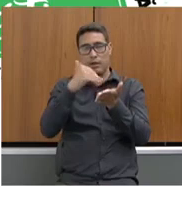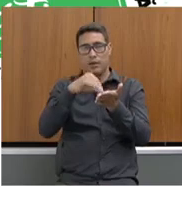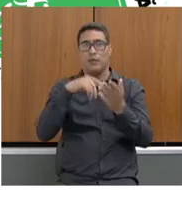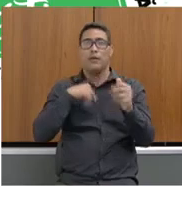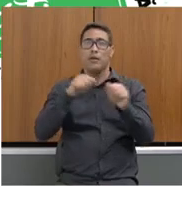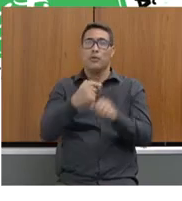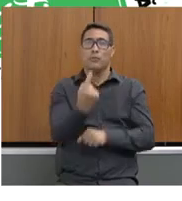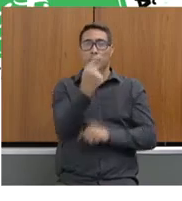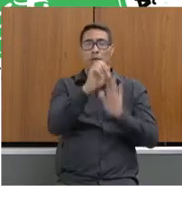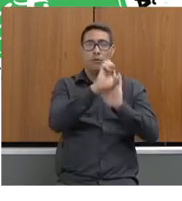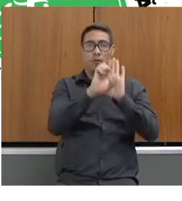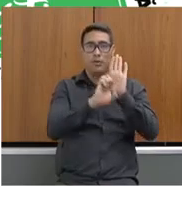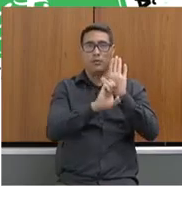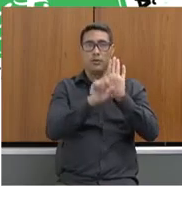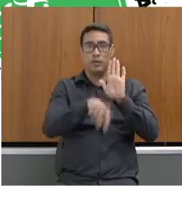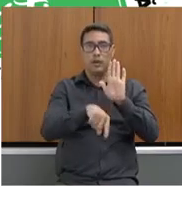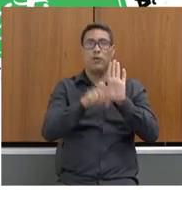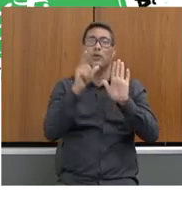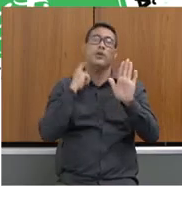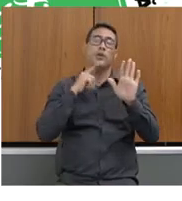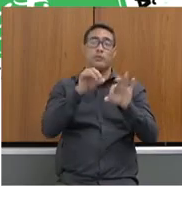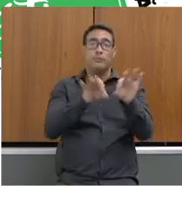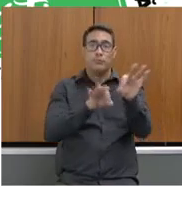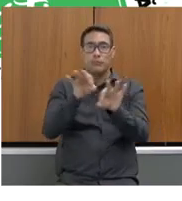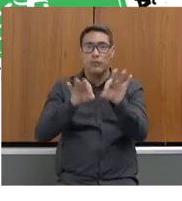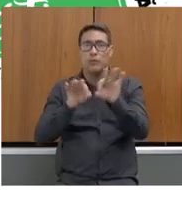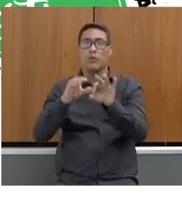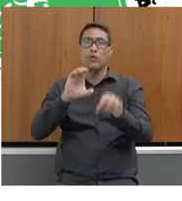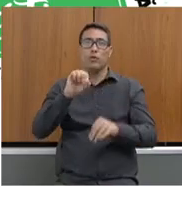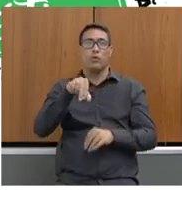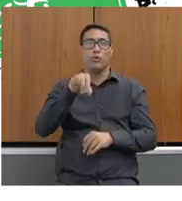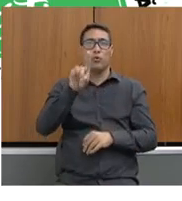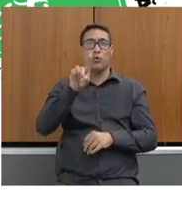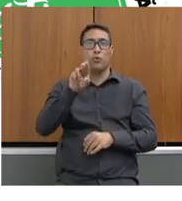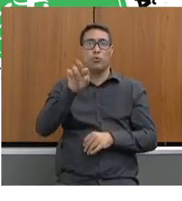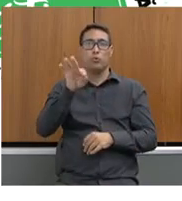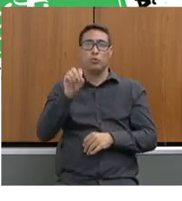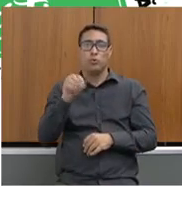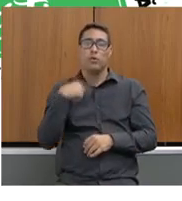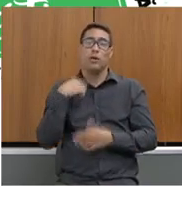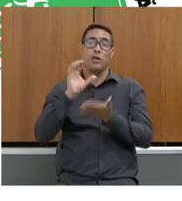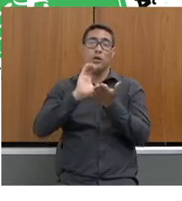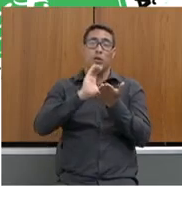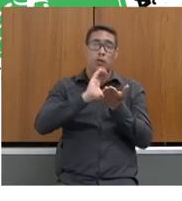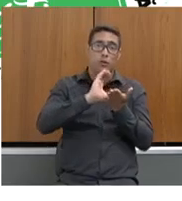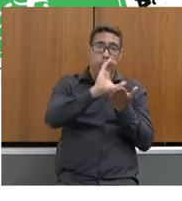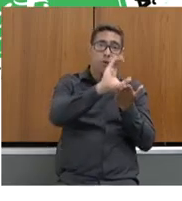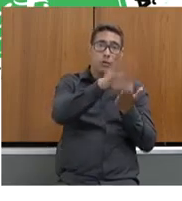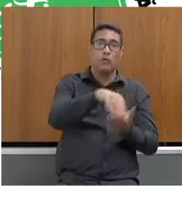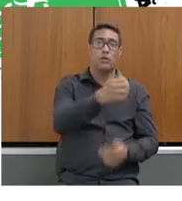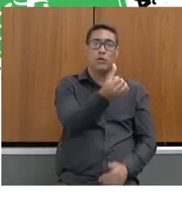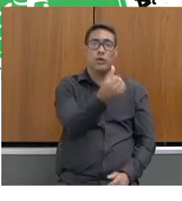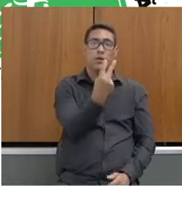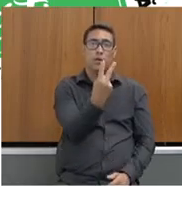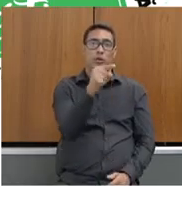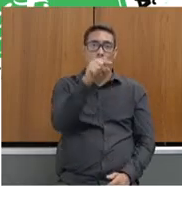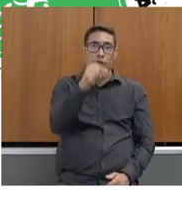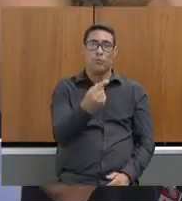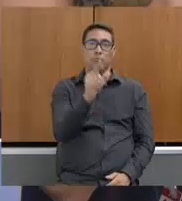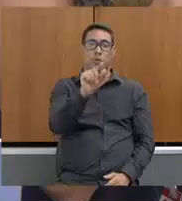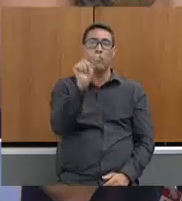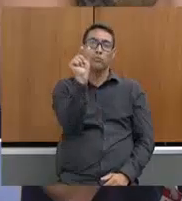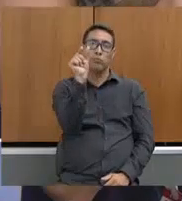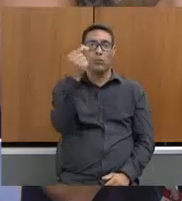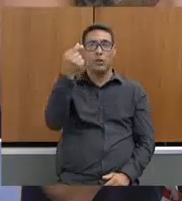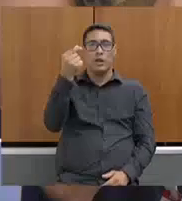primeiro edital, através de um termo de ajustamento de conduta com o Ministério Público, para doação de 62 mil microchips